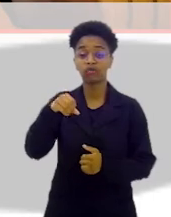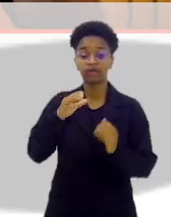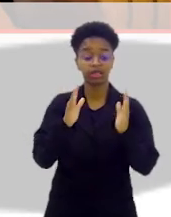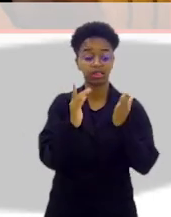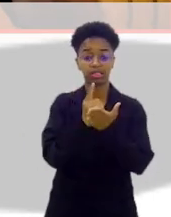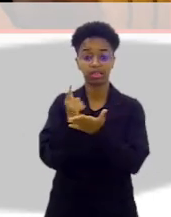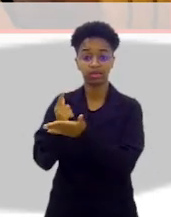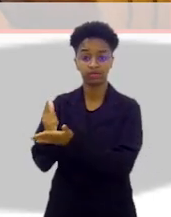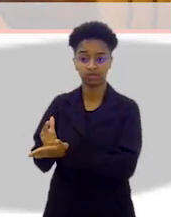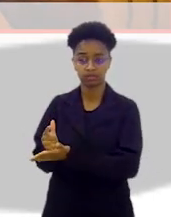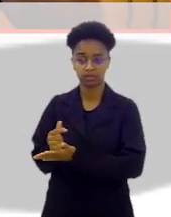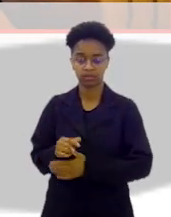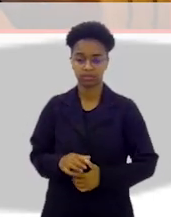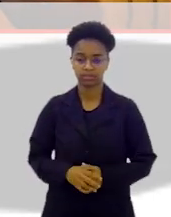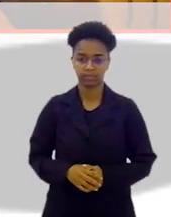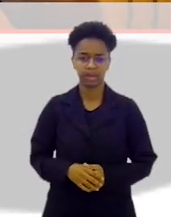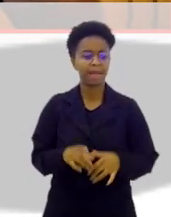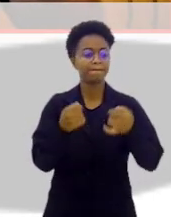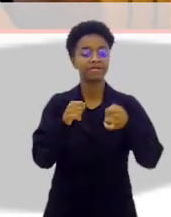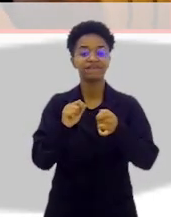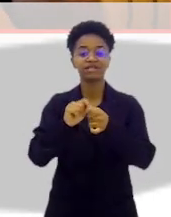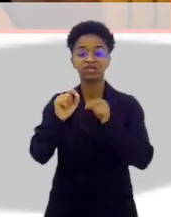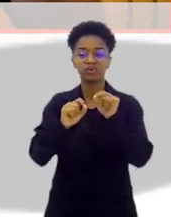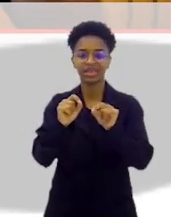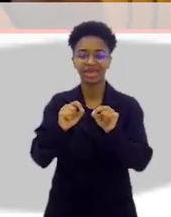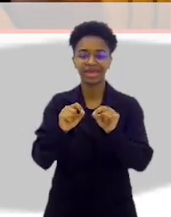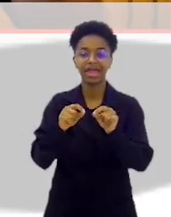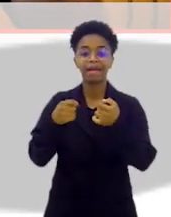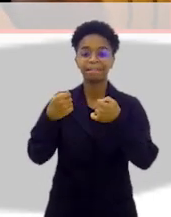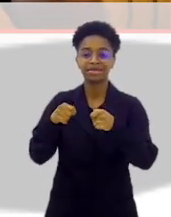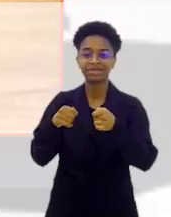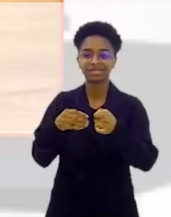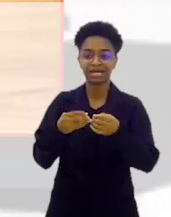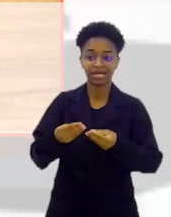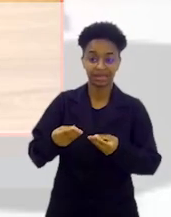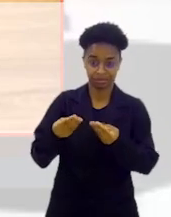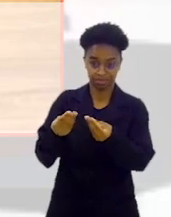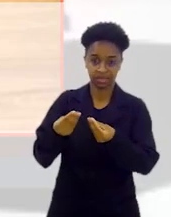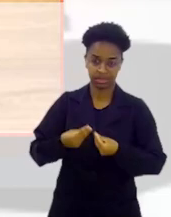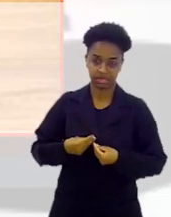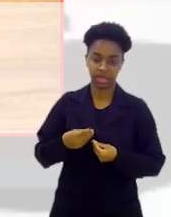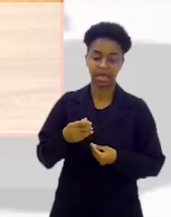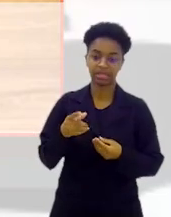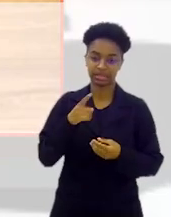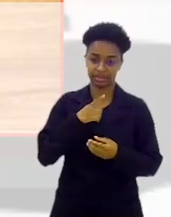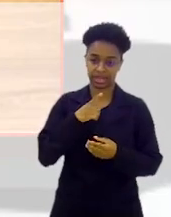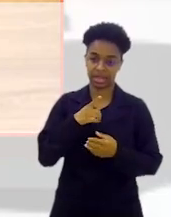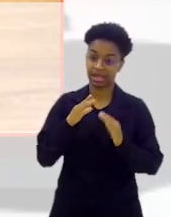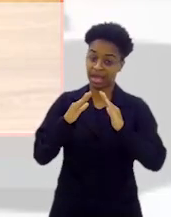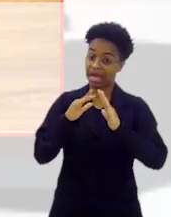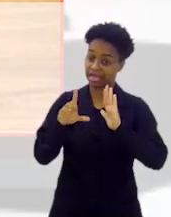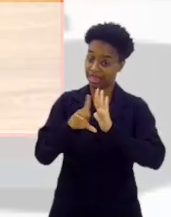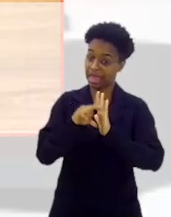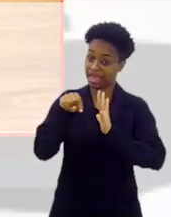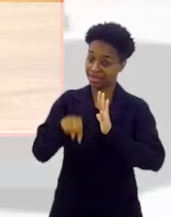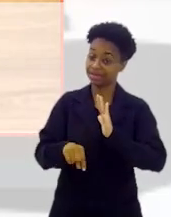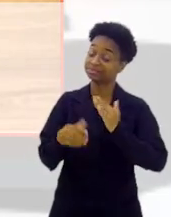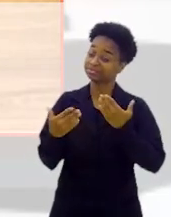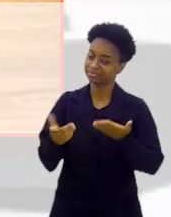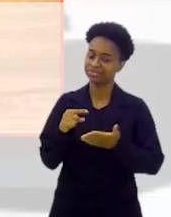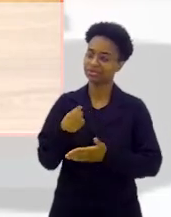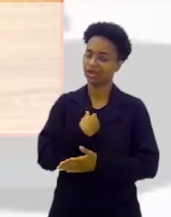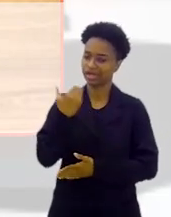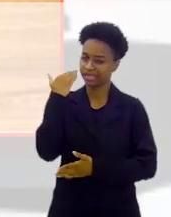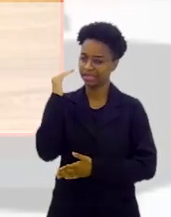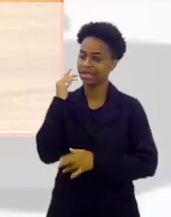volumes. Então, você deveria, sabe fazer o quê? Mandar um exemplar aqui. Nós estamos numa casa legislativa. E